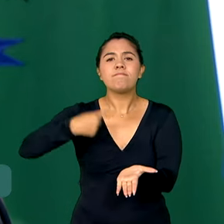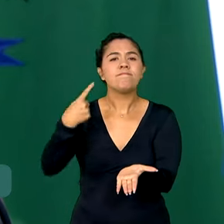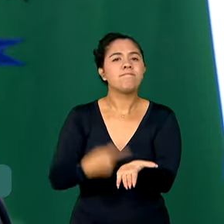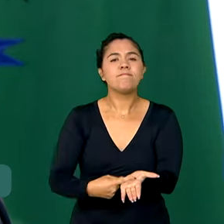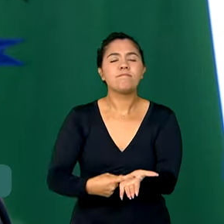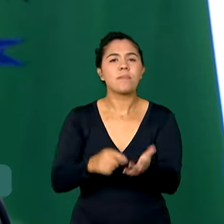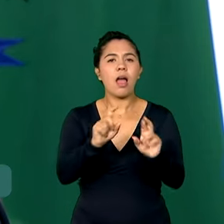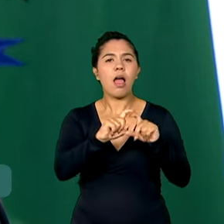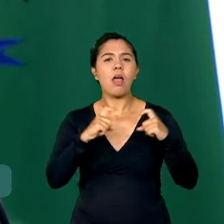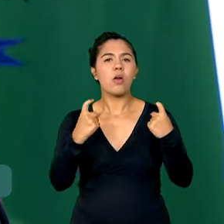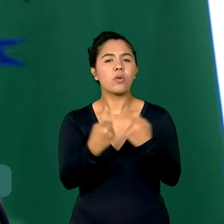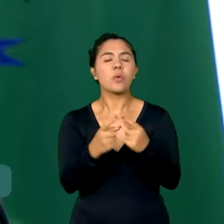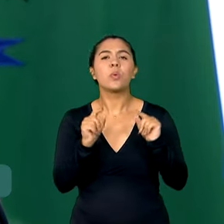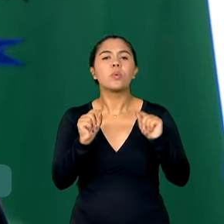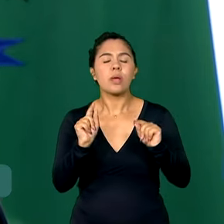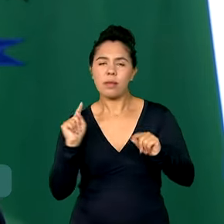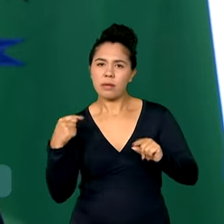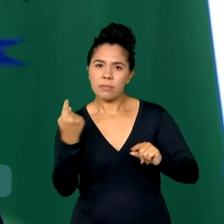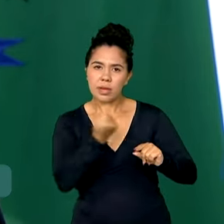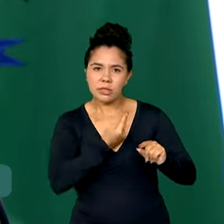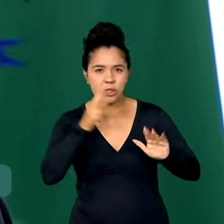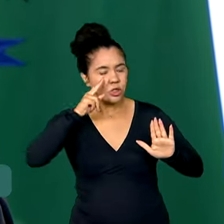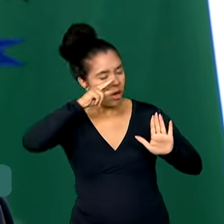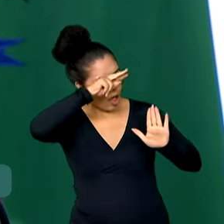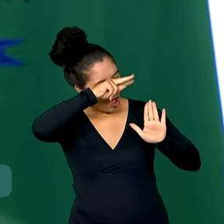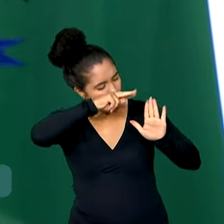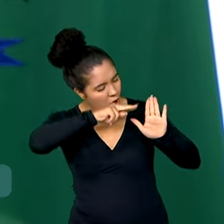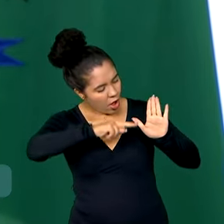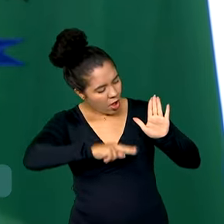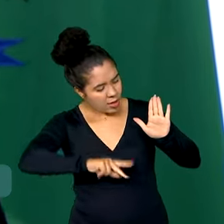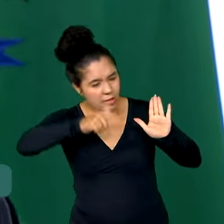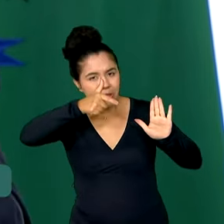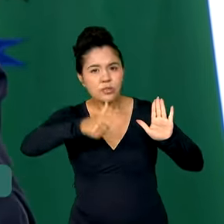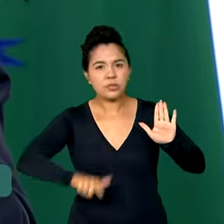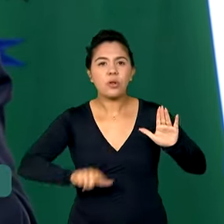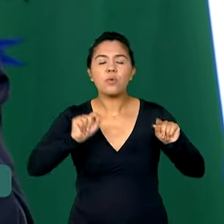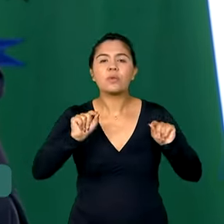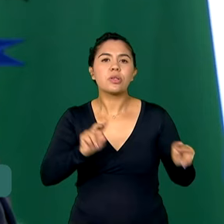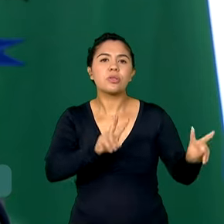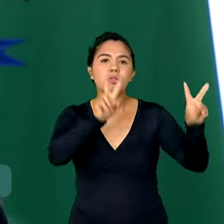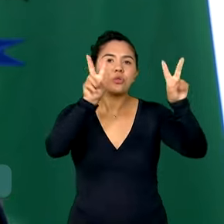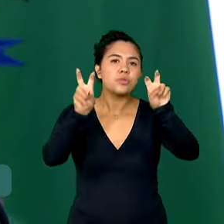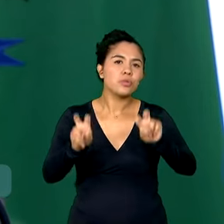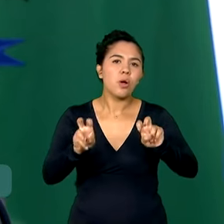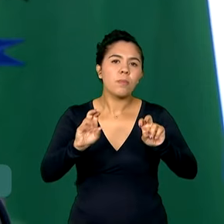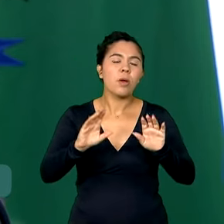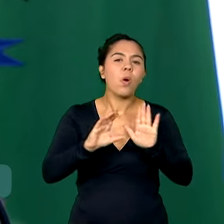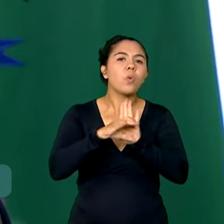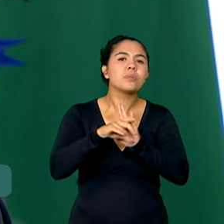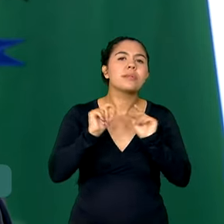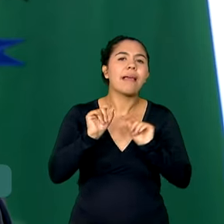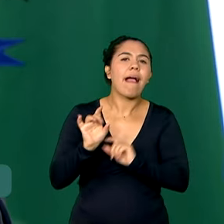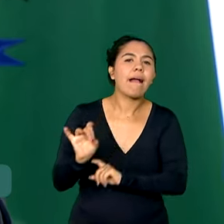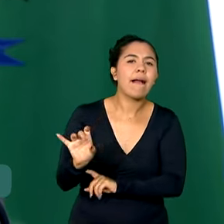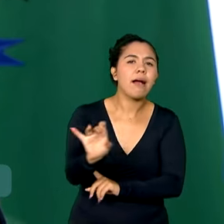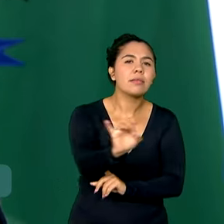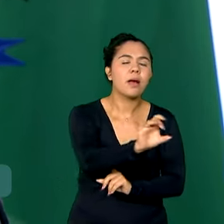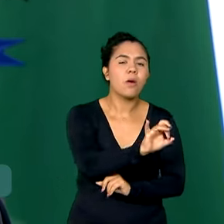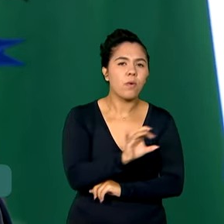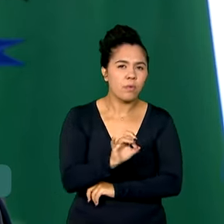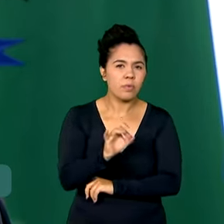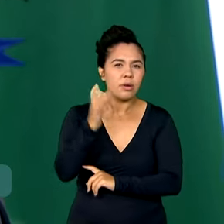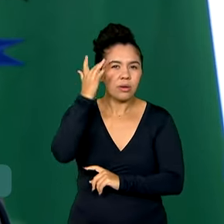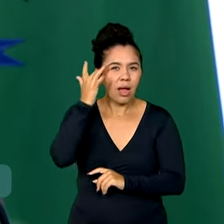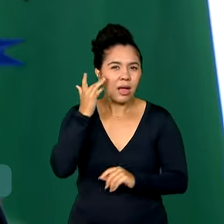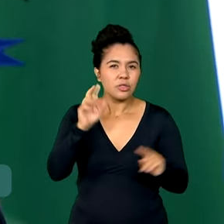revisão no conceito que cada um tem sobre a questão climática no Brasil. Ela está pior